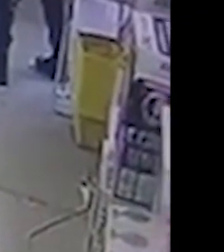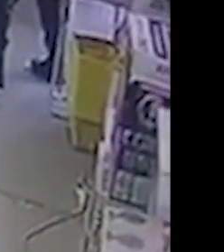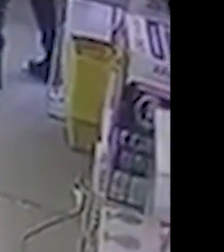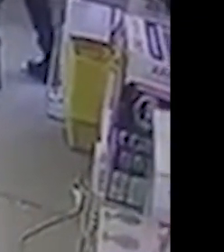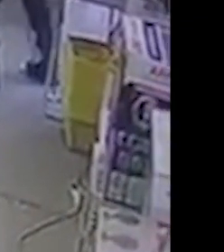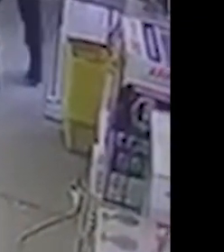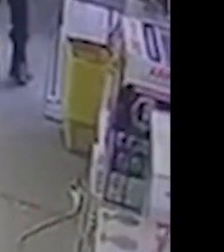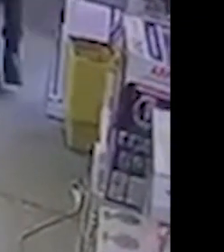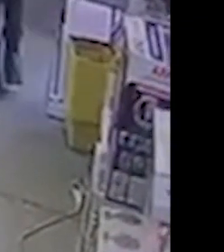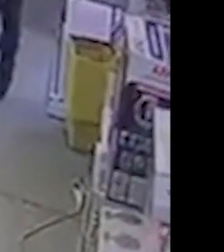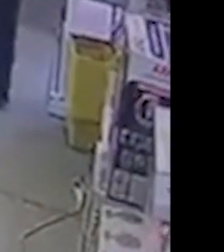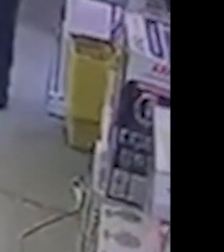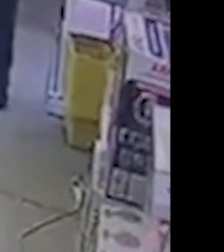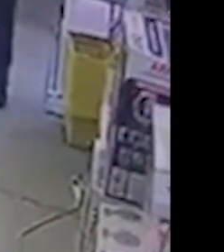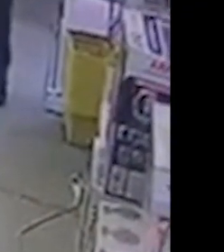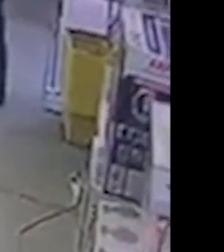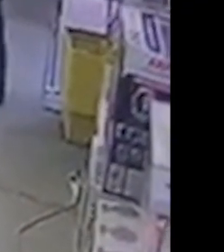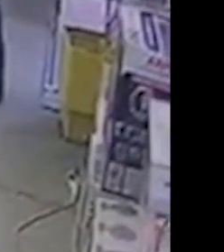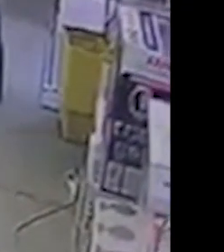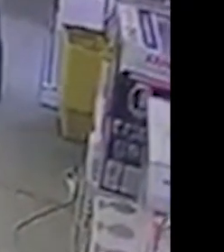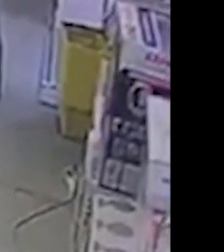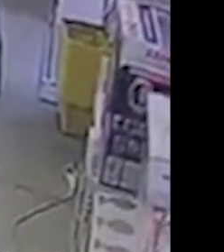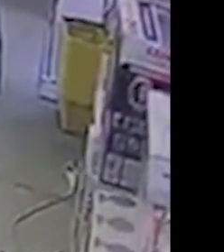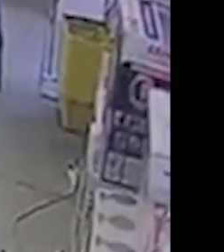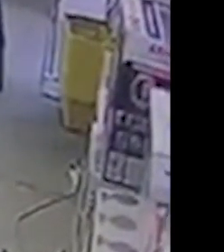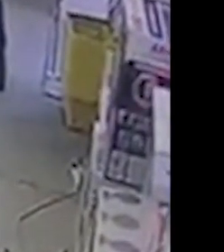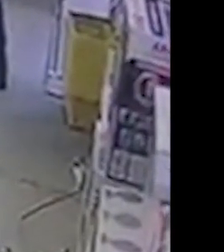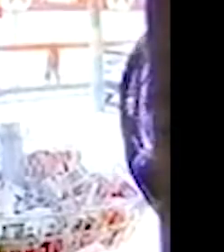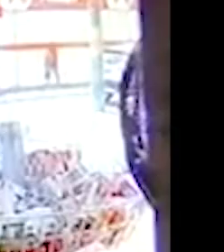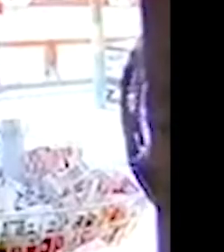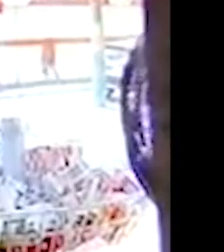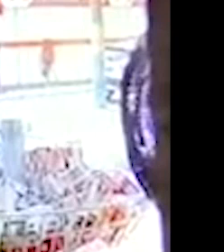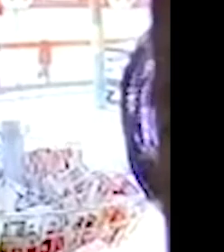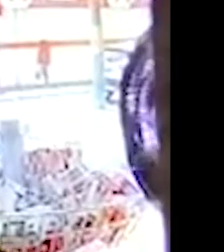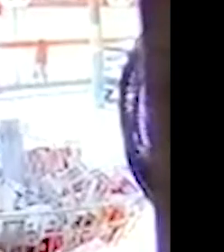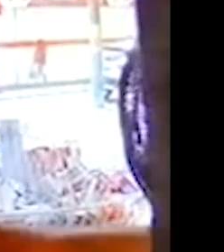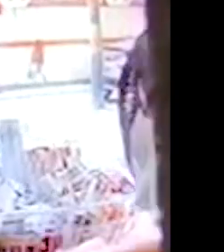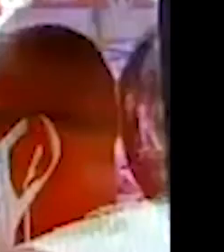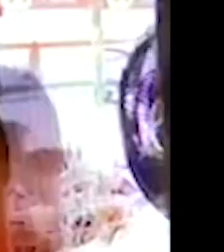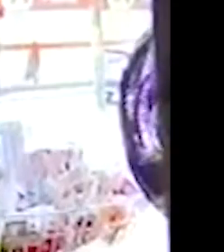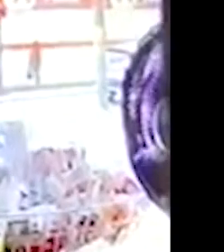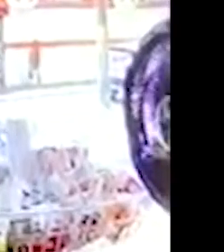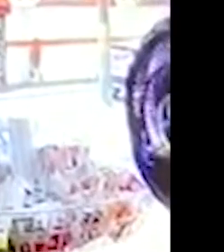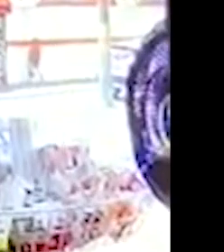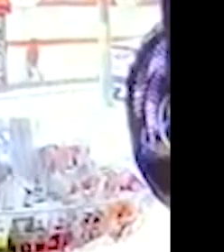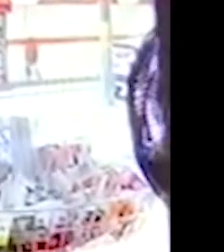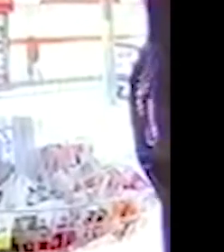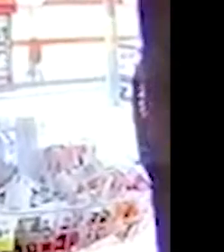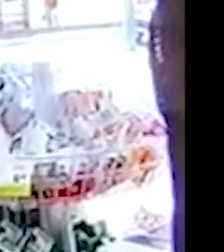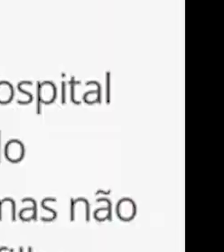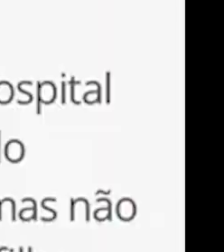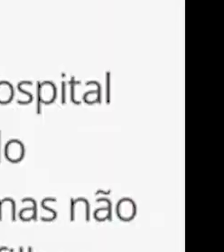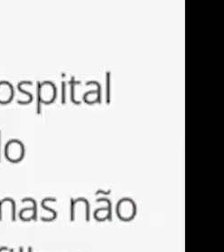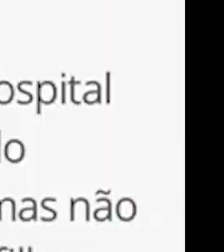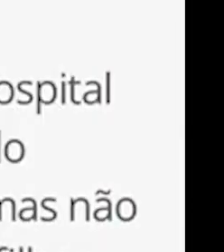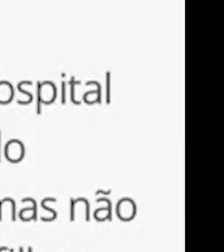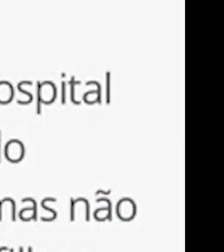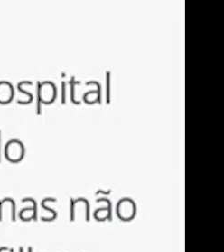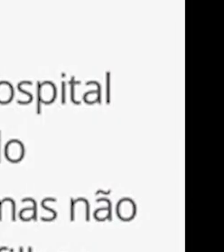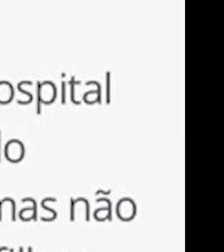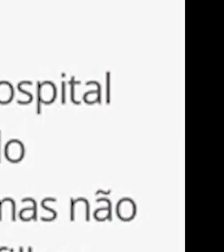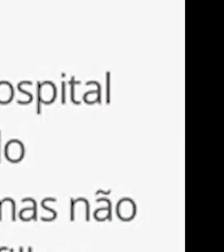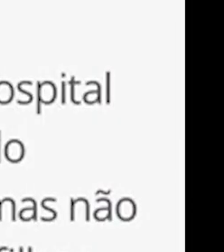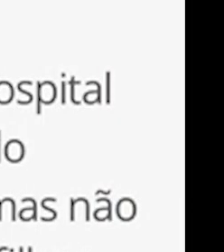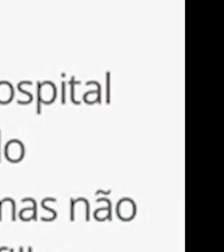vagabundo que estava cometendo um assalto numa loja em Mexita. Então, essa loja, ela estava sendo alvo de